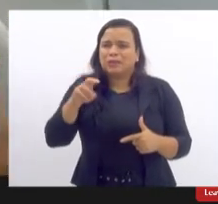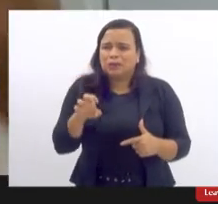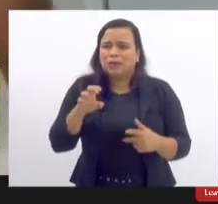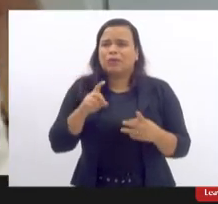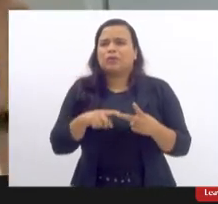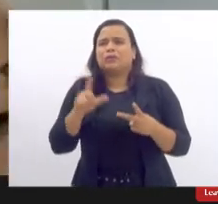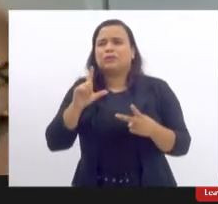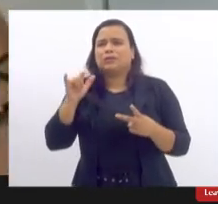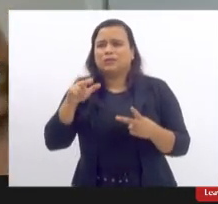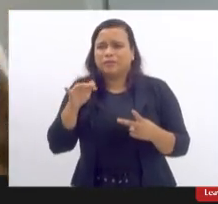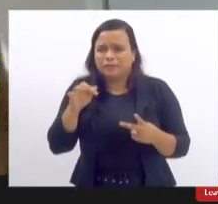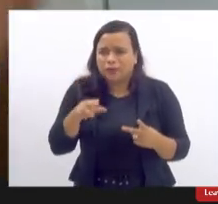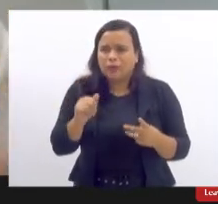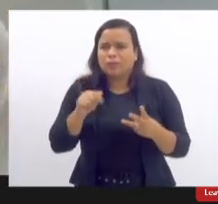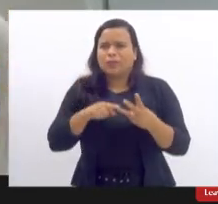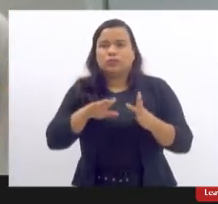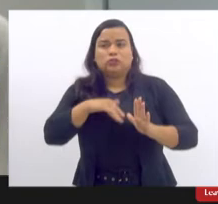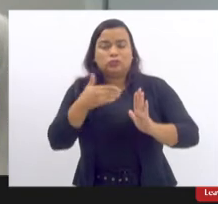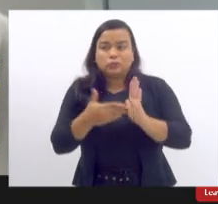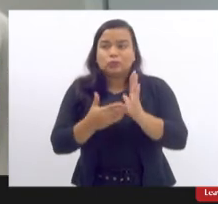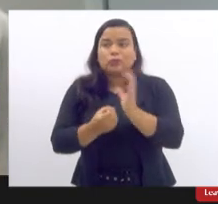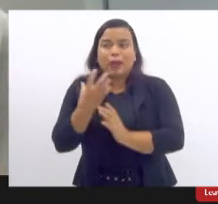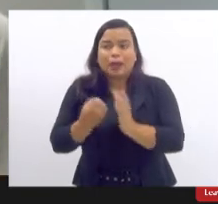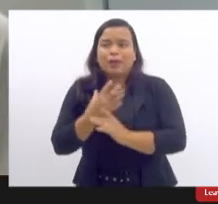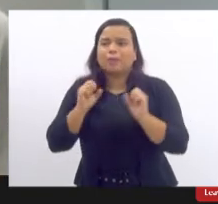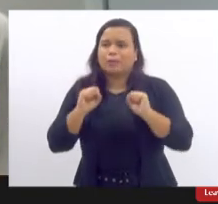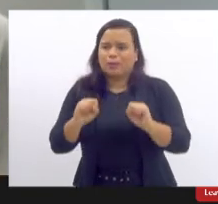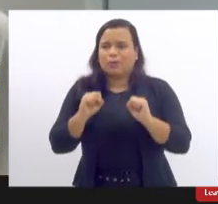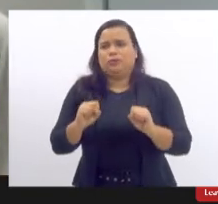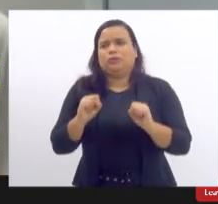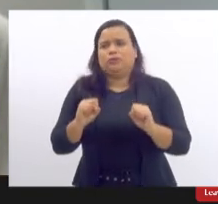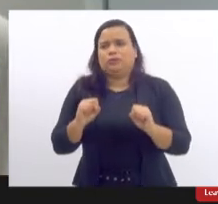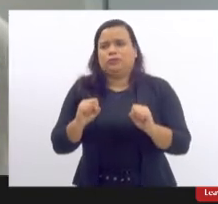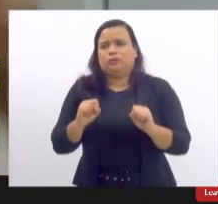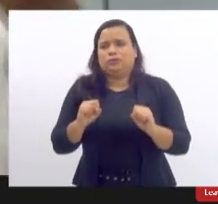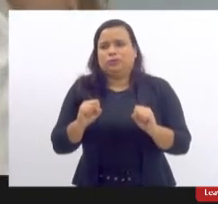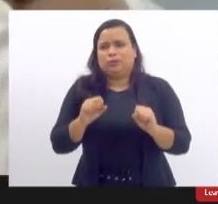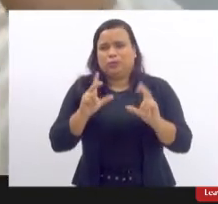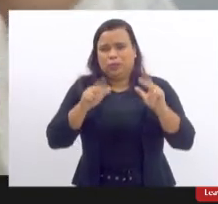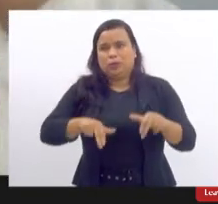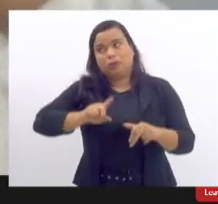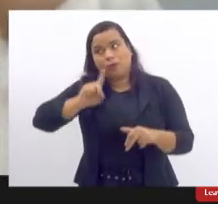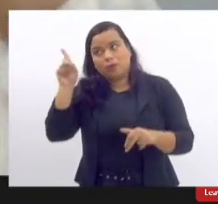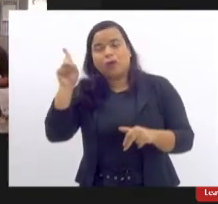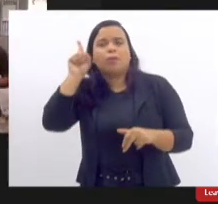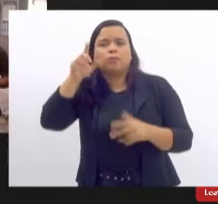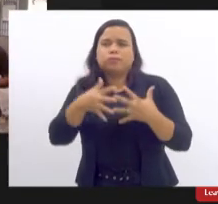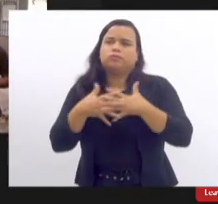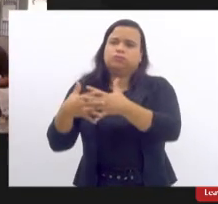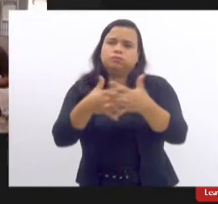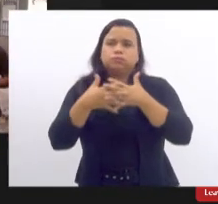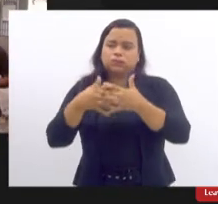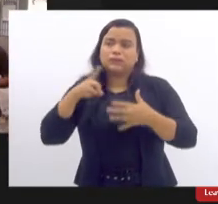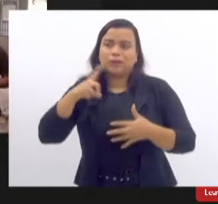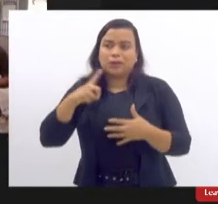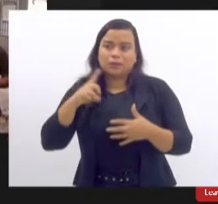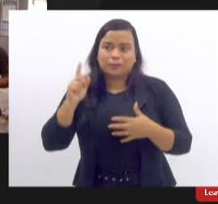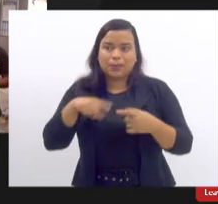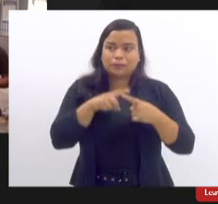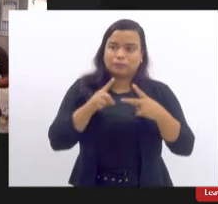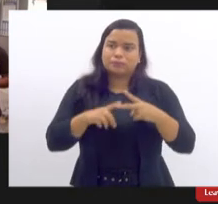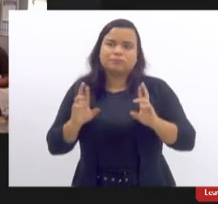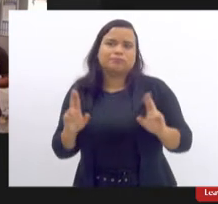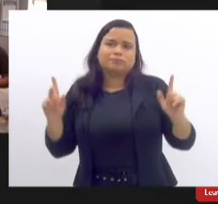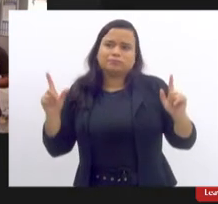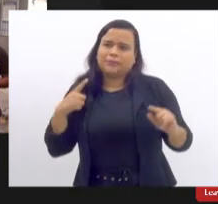anaflásico dimensel e tudo mais moldes do que a FDA faz nos Estados Unidos são duas coisas diferentes realmente